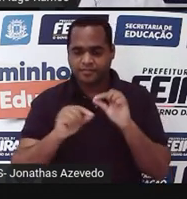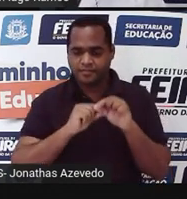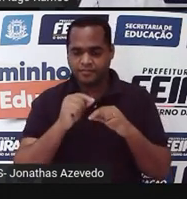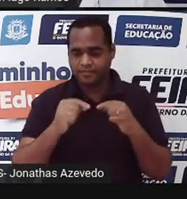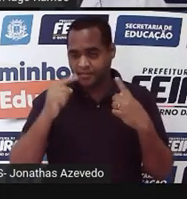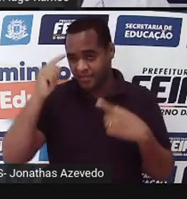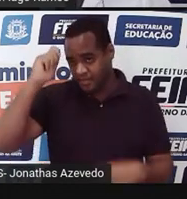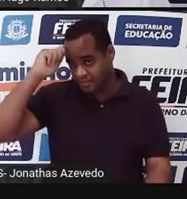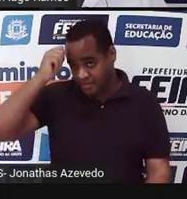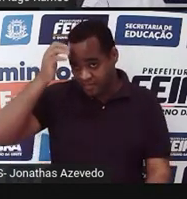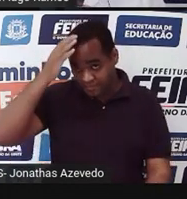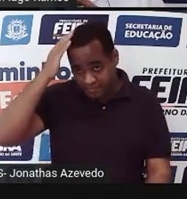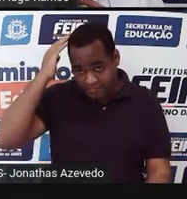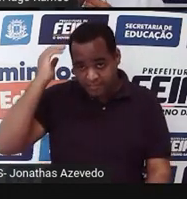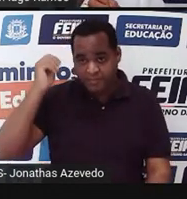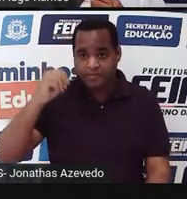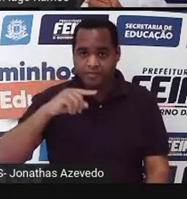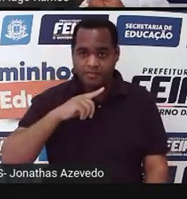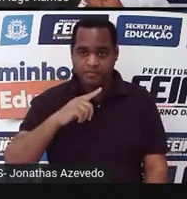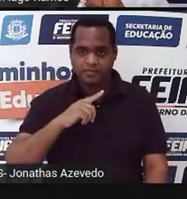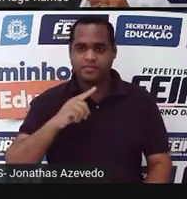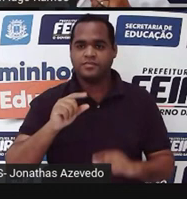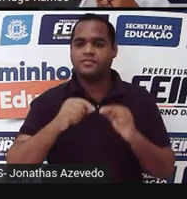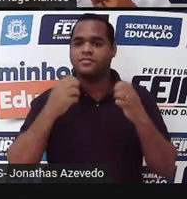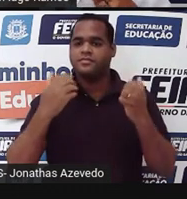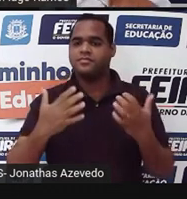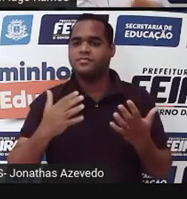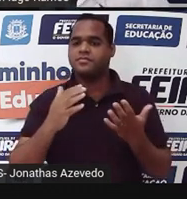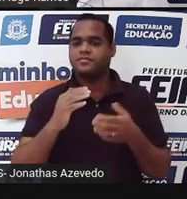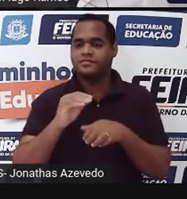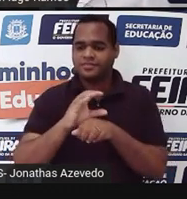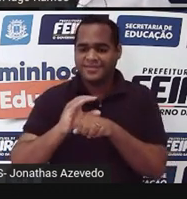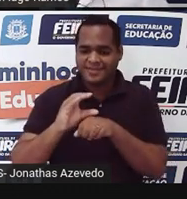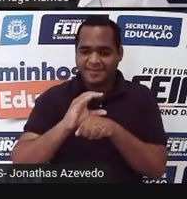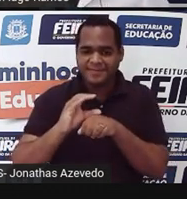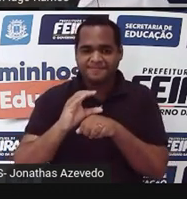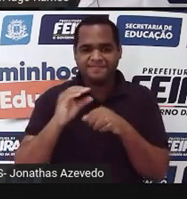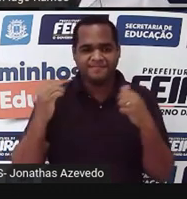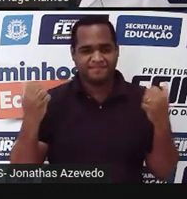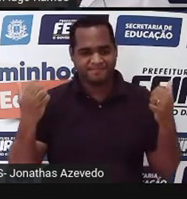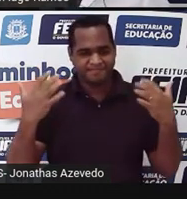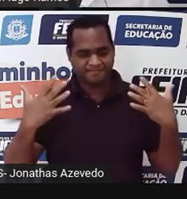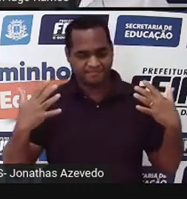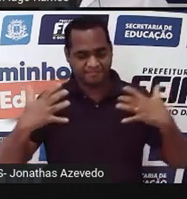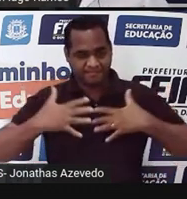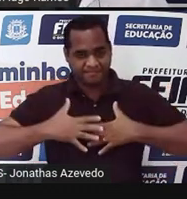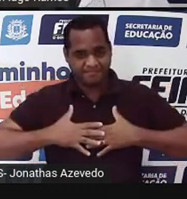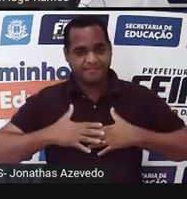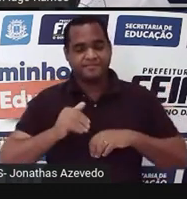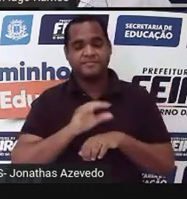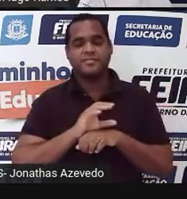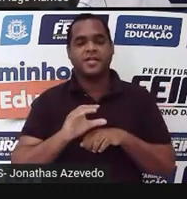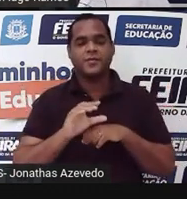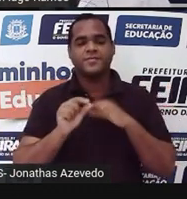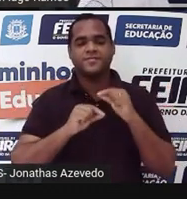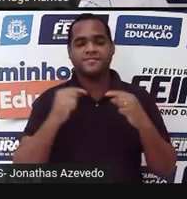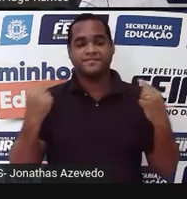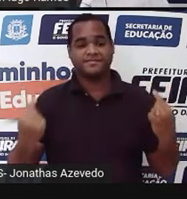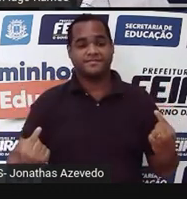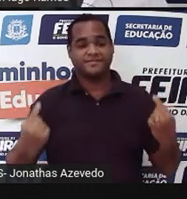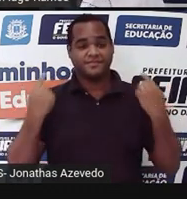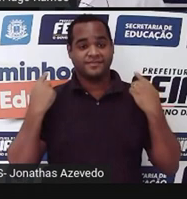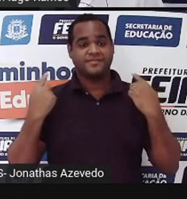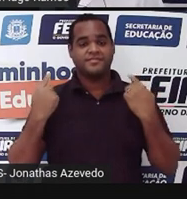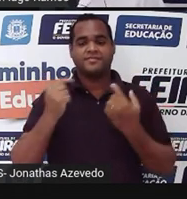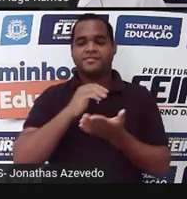é preto, visto no momento uma camisa cinza, por cima um jaleco branco. Atrás de mim se encontra o